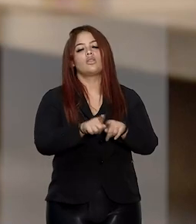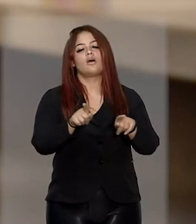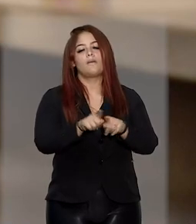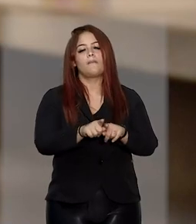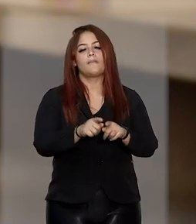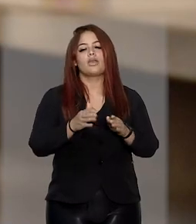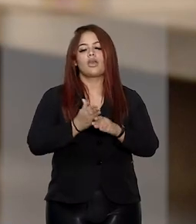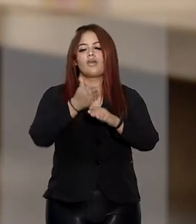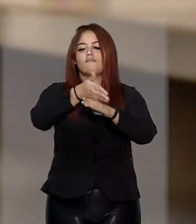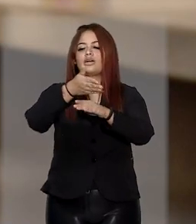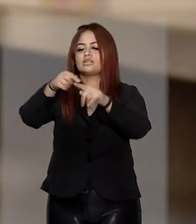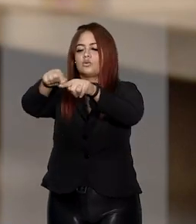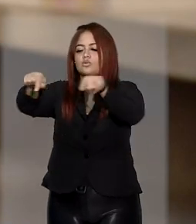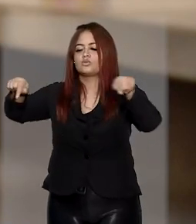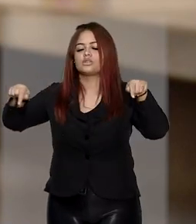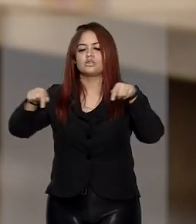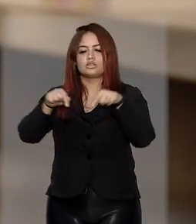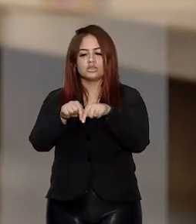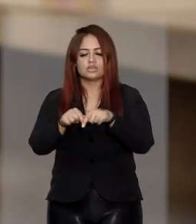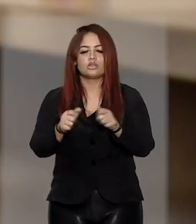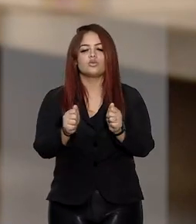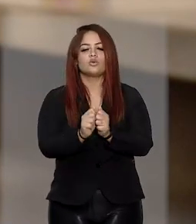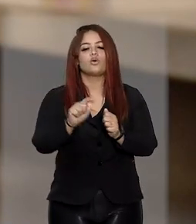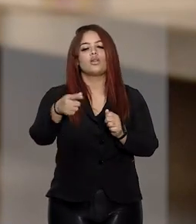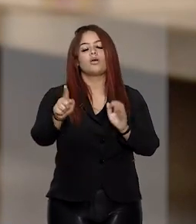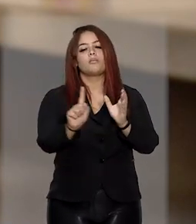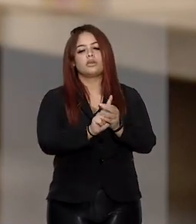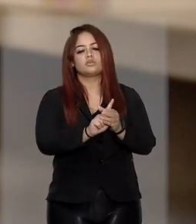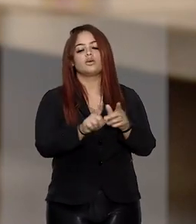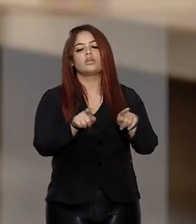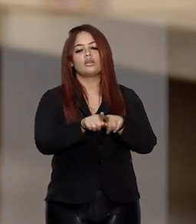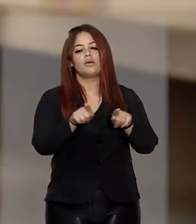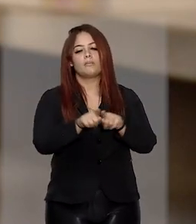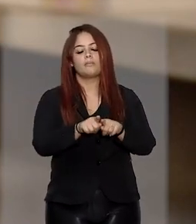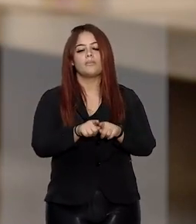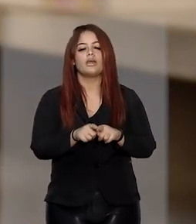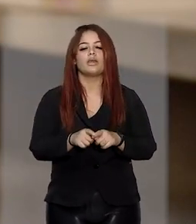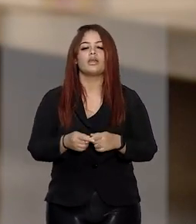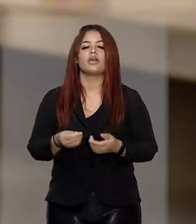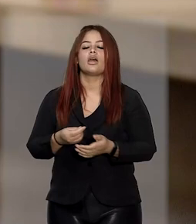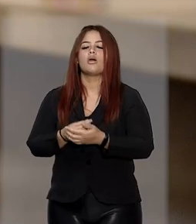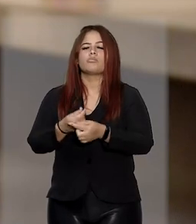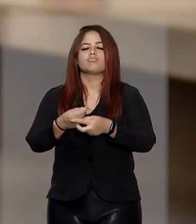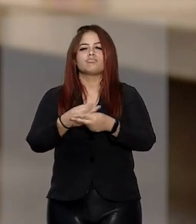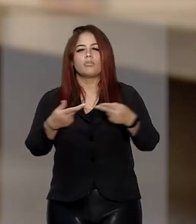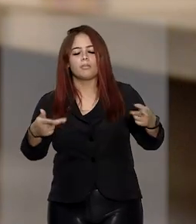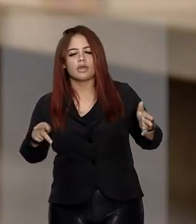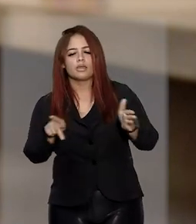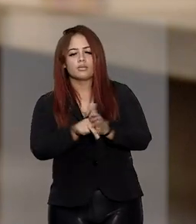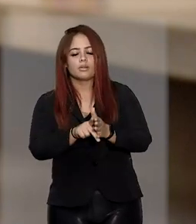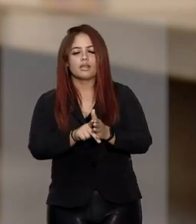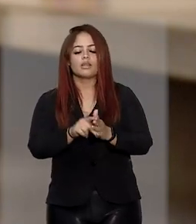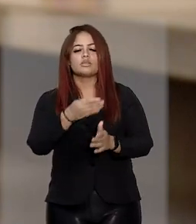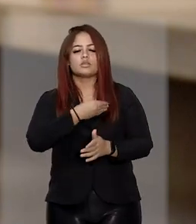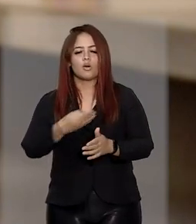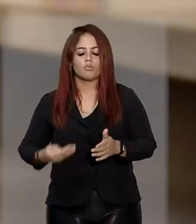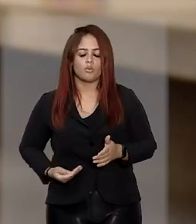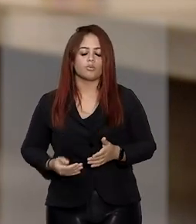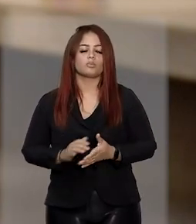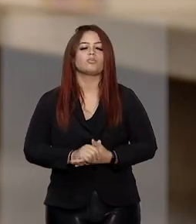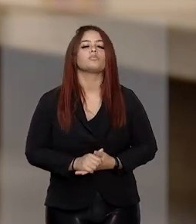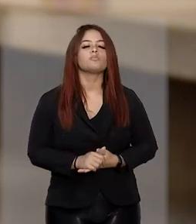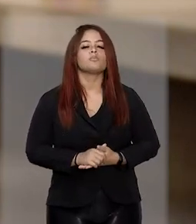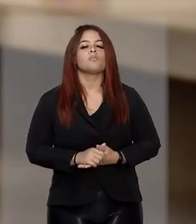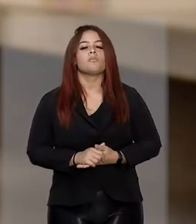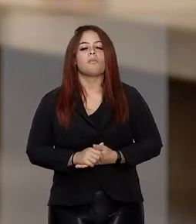concurso de pessoas e em continuidade delitiva e lavagem ou ocultação de bens em concurso de pessoas. A defesa